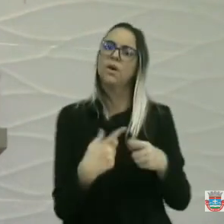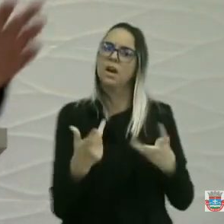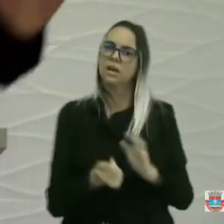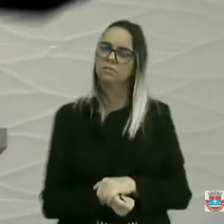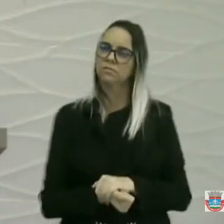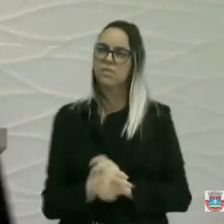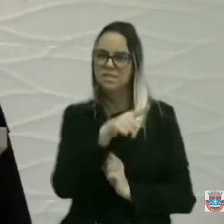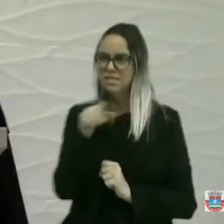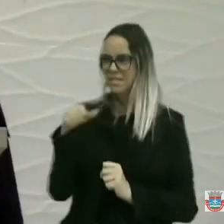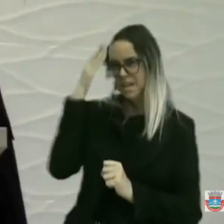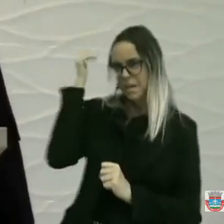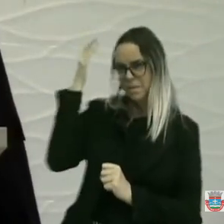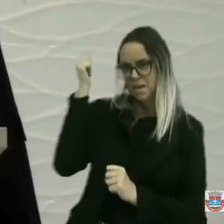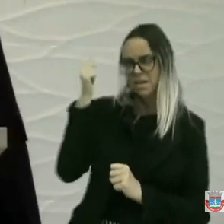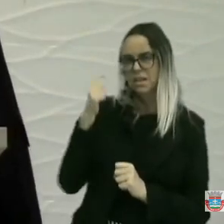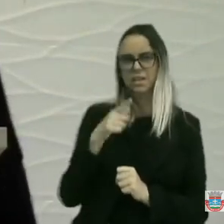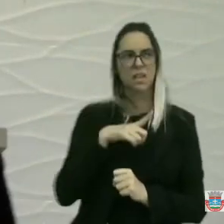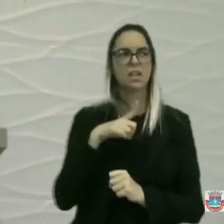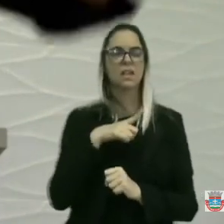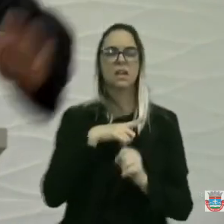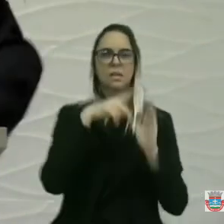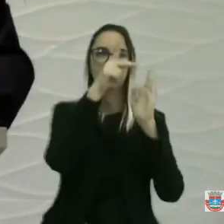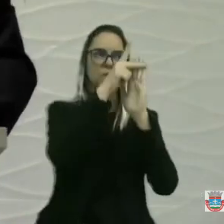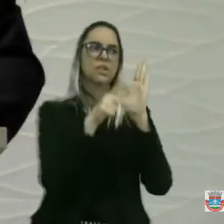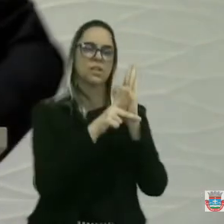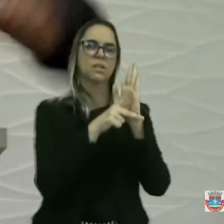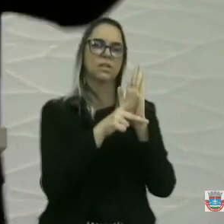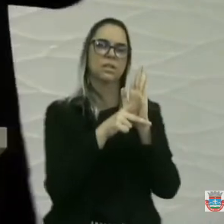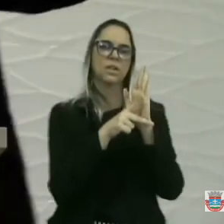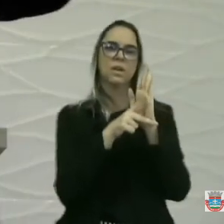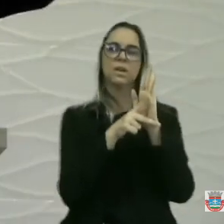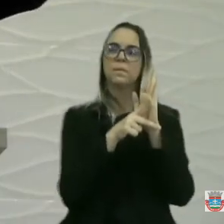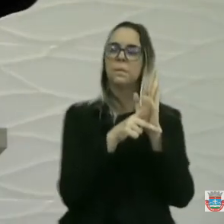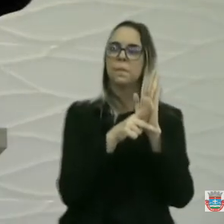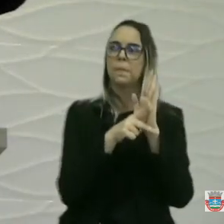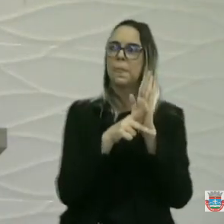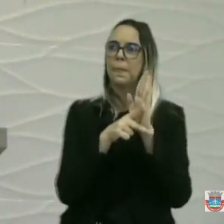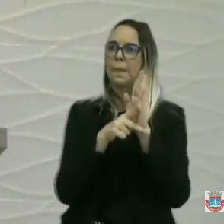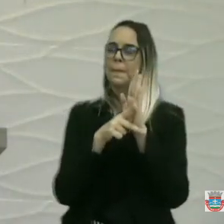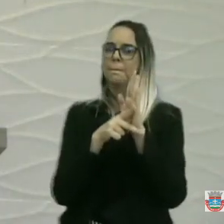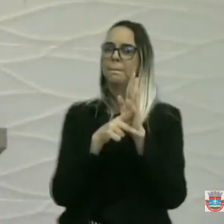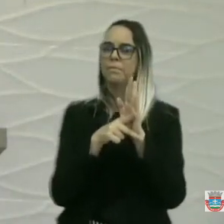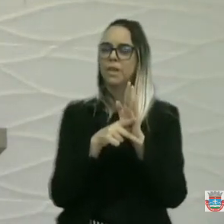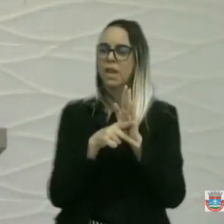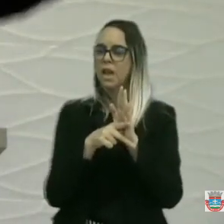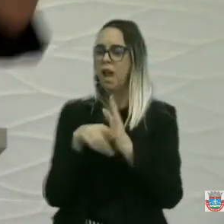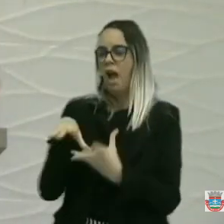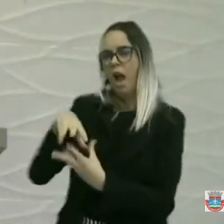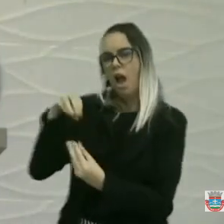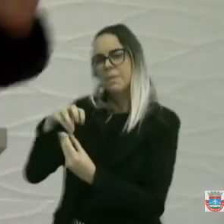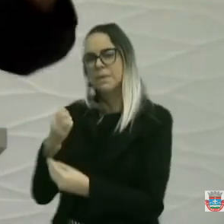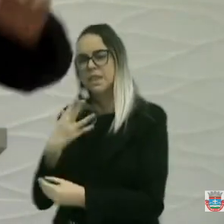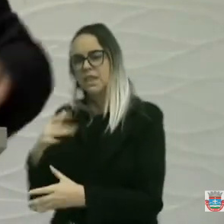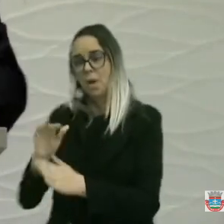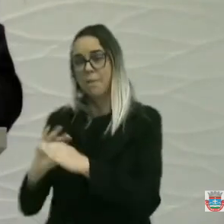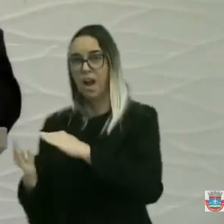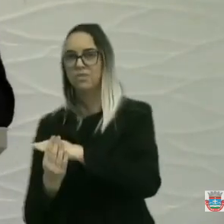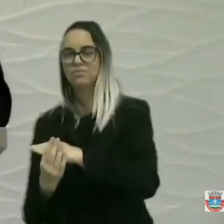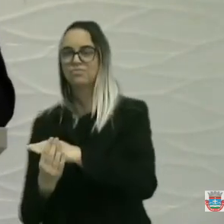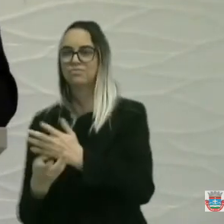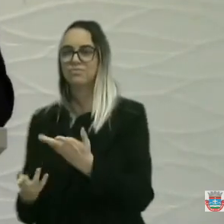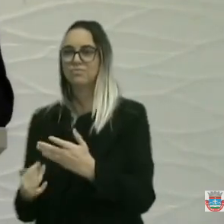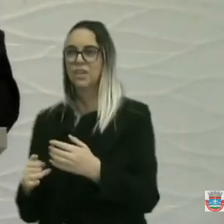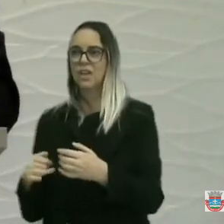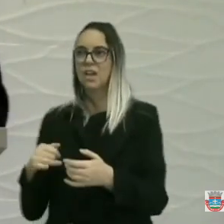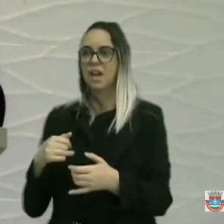Vocês sabiam que tinha aquele projeto aqui, perna de pau? A gente encontrava, quando eu disse a palma bem, a gente encontrava que gente entra na perna de pau mais